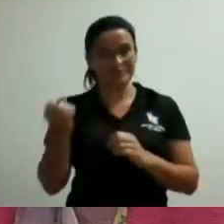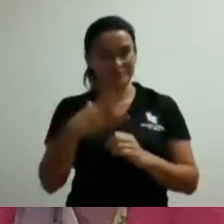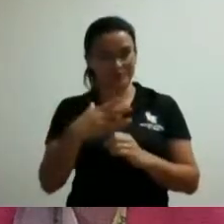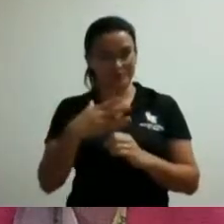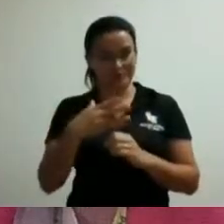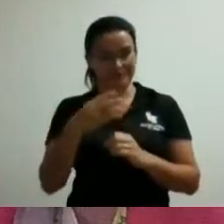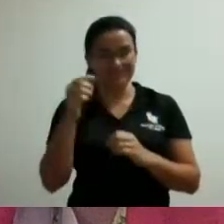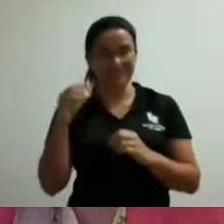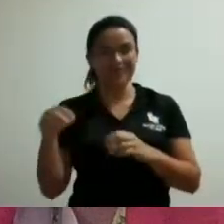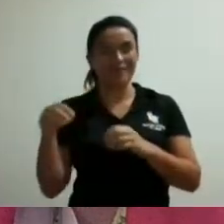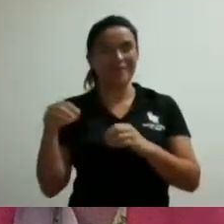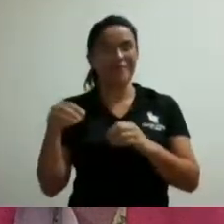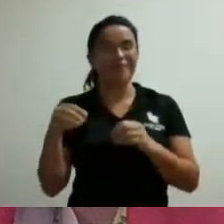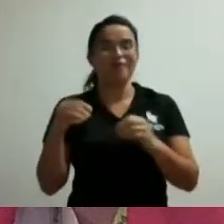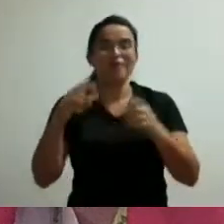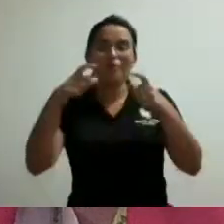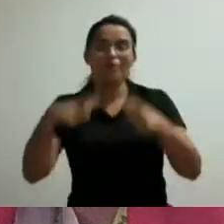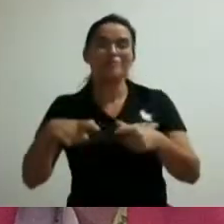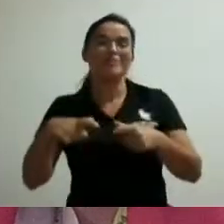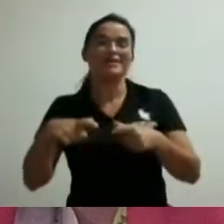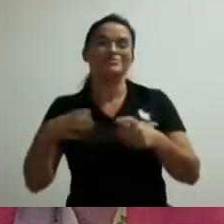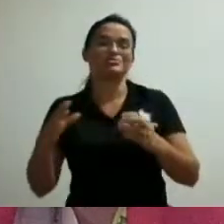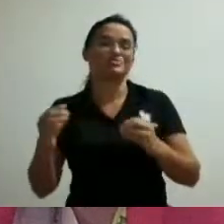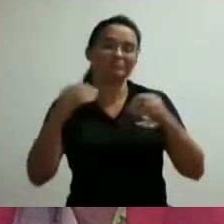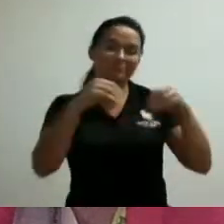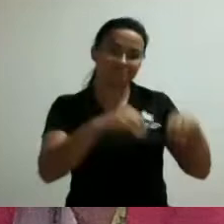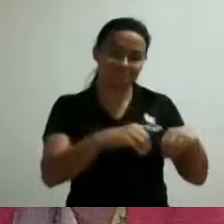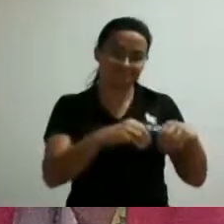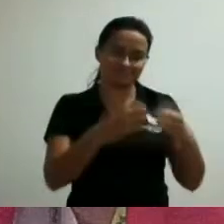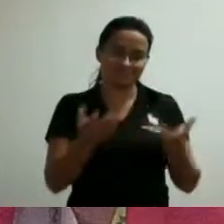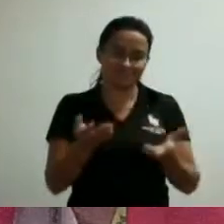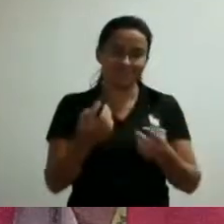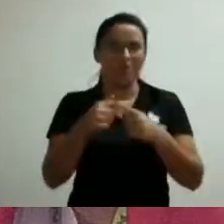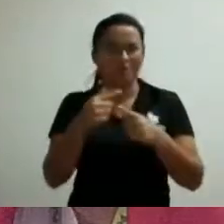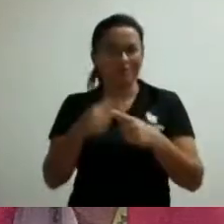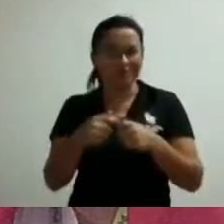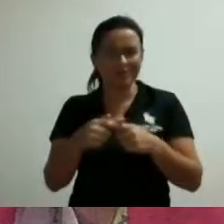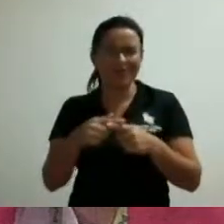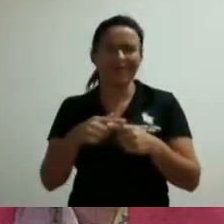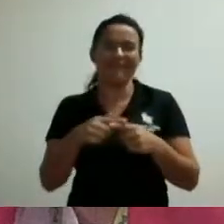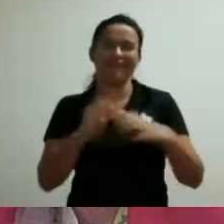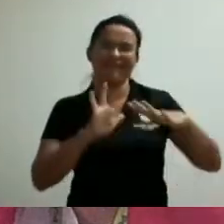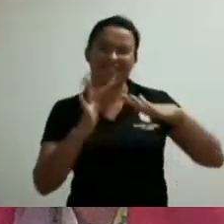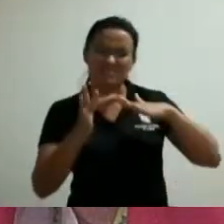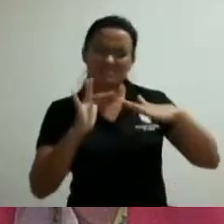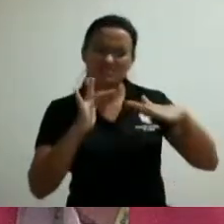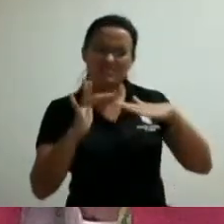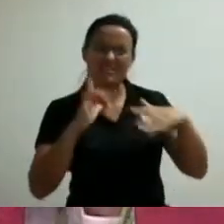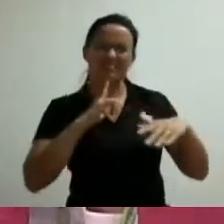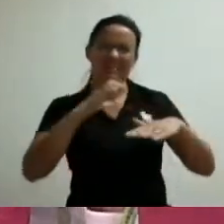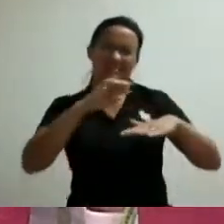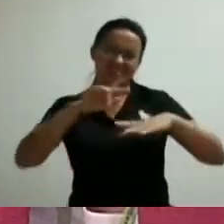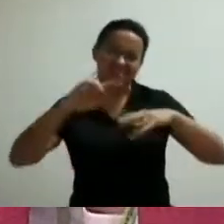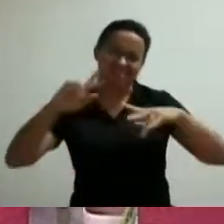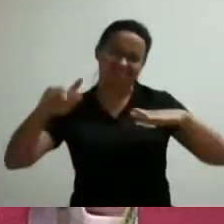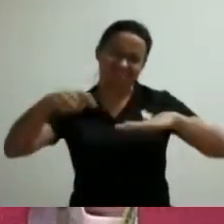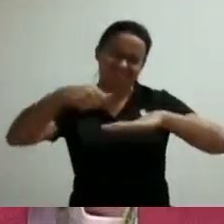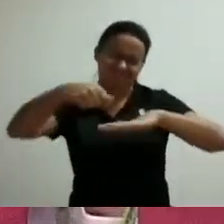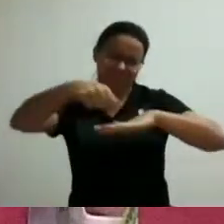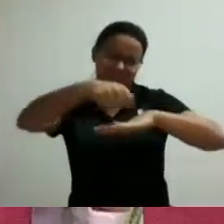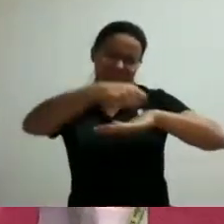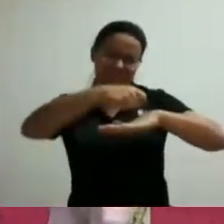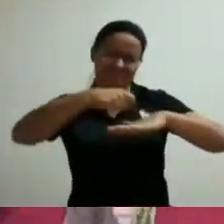então para dizer que há muita conversa de redes sociais e as pessoas me ligam